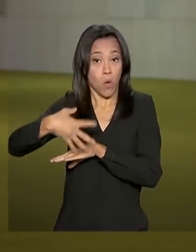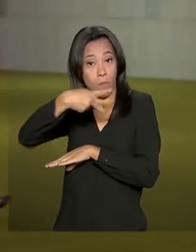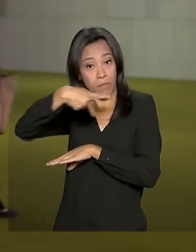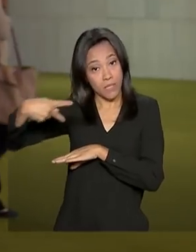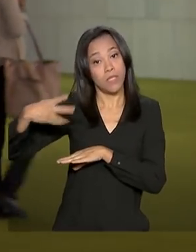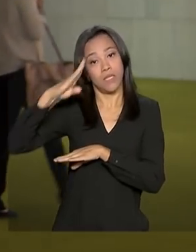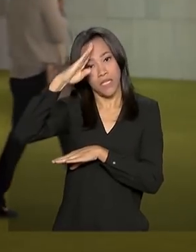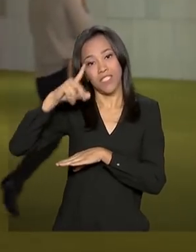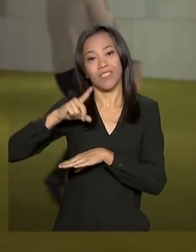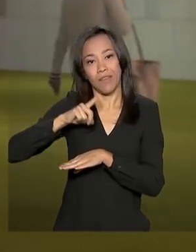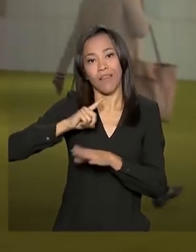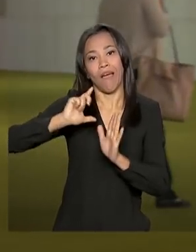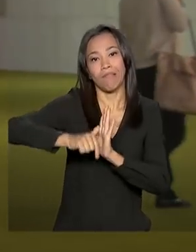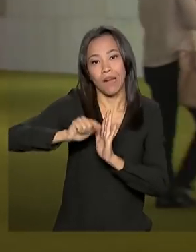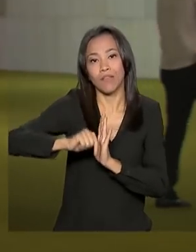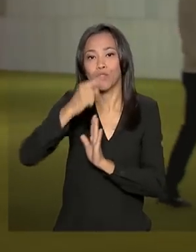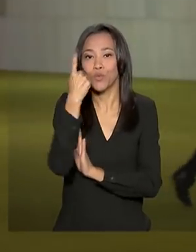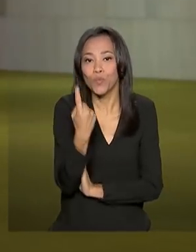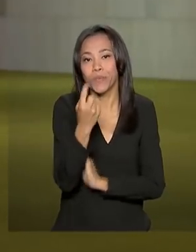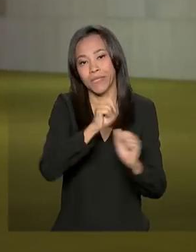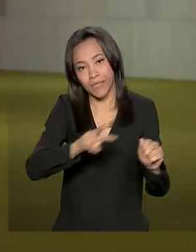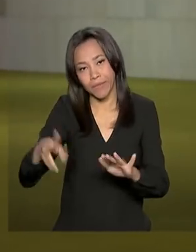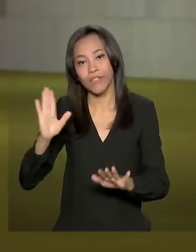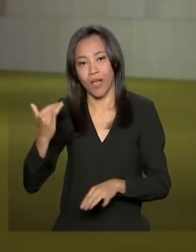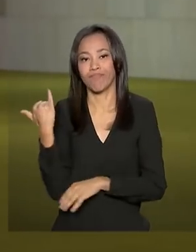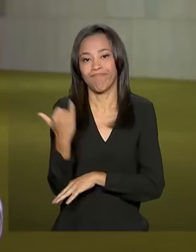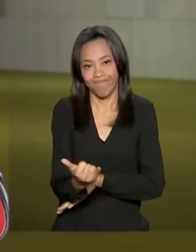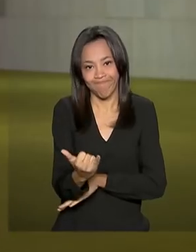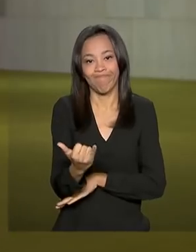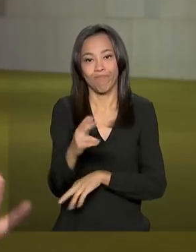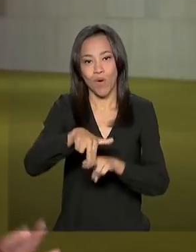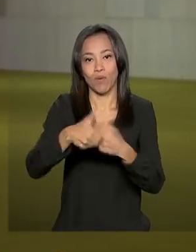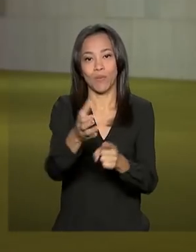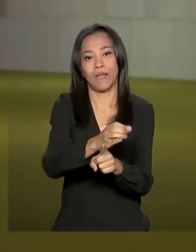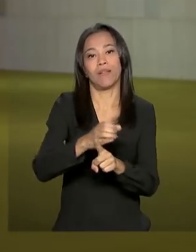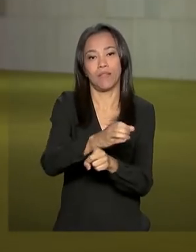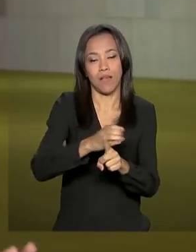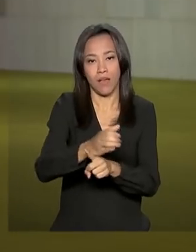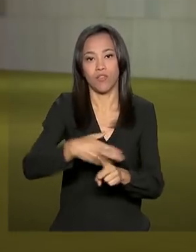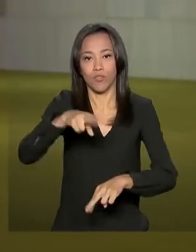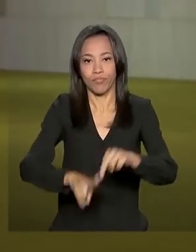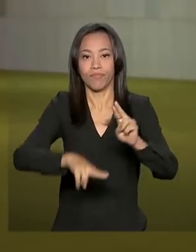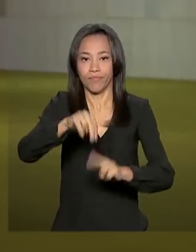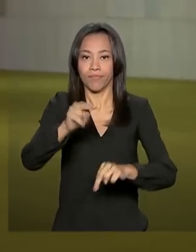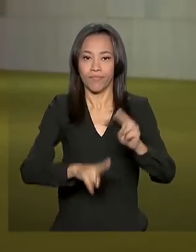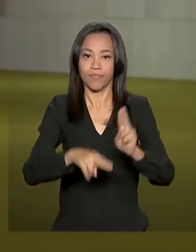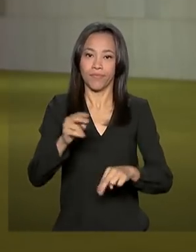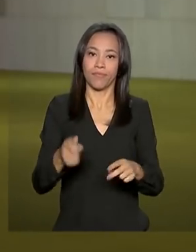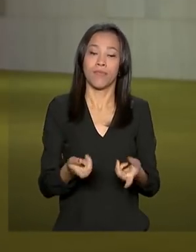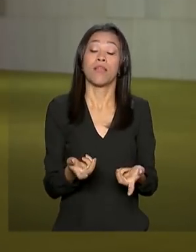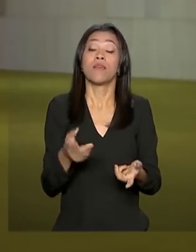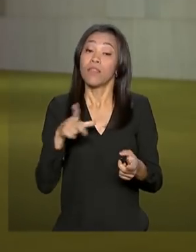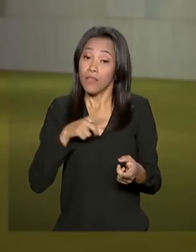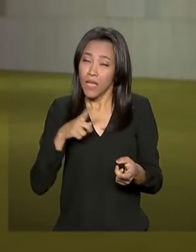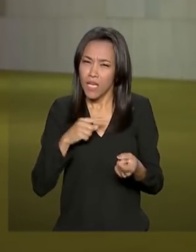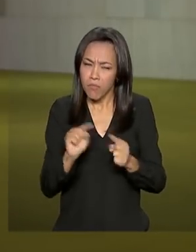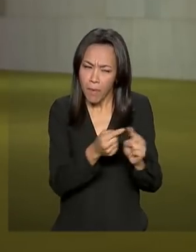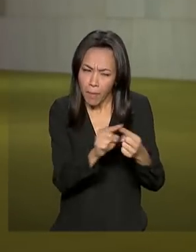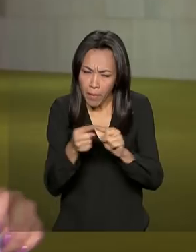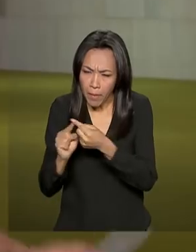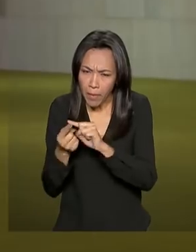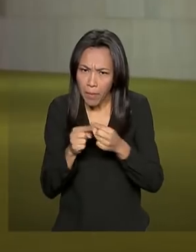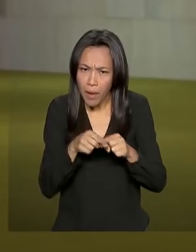conta com atraso aí de uma semana nesse calendário. Independentemente da data, nós teremos dia de muita articulação pela